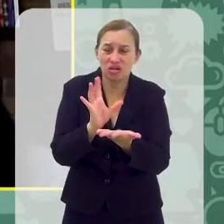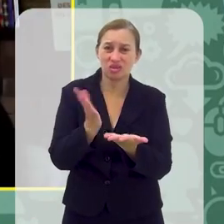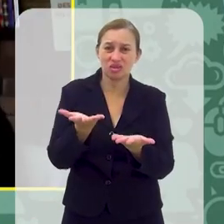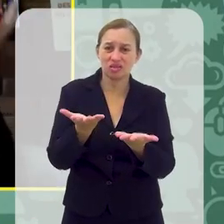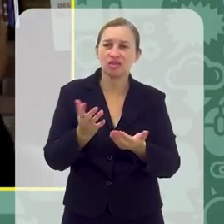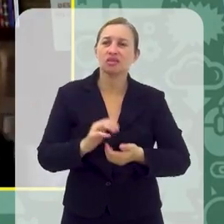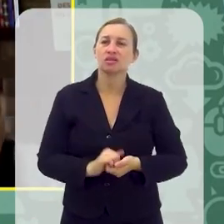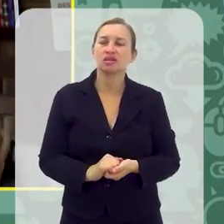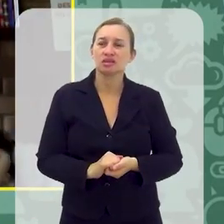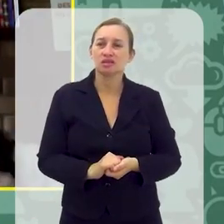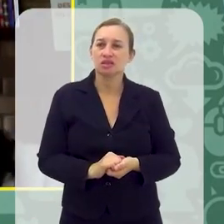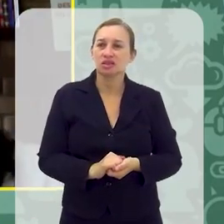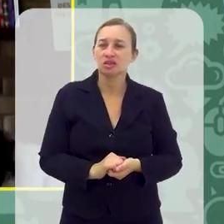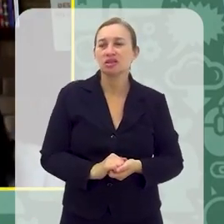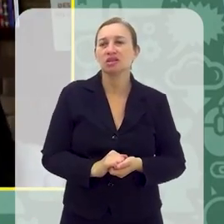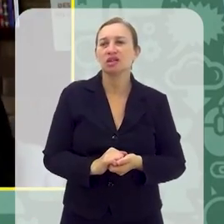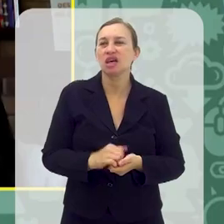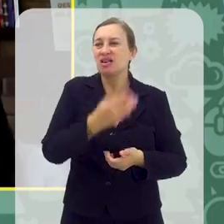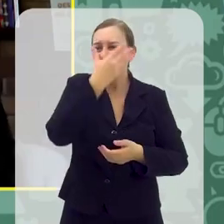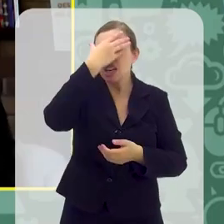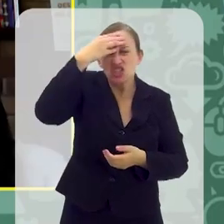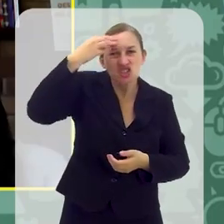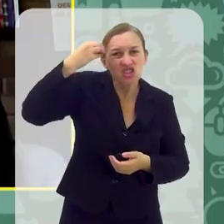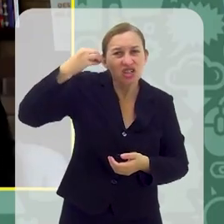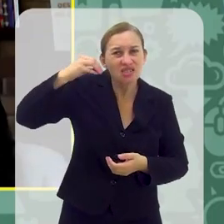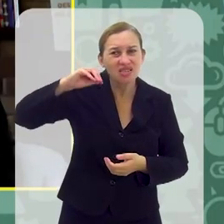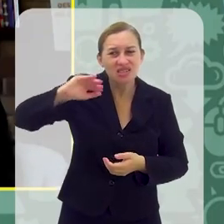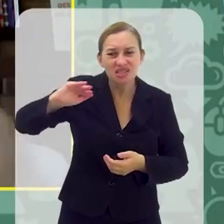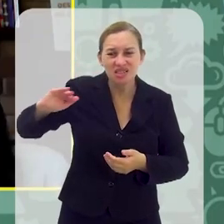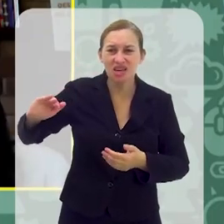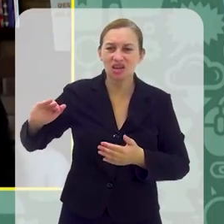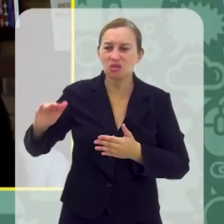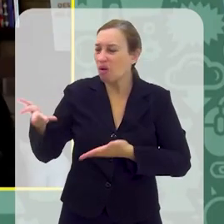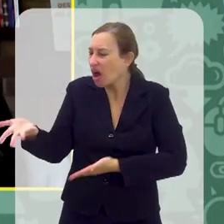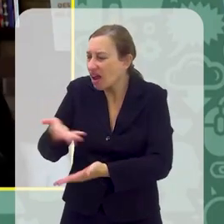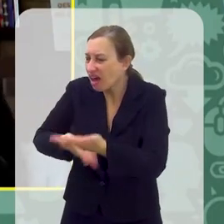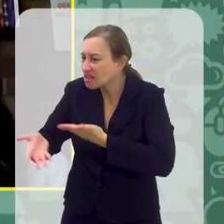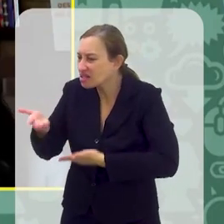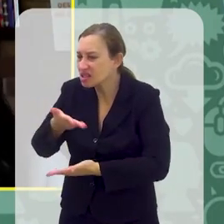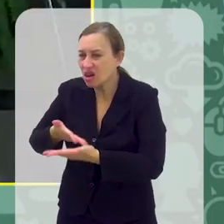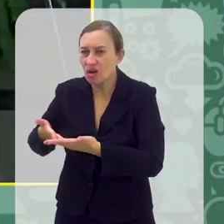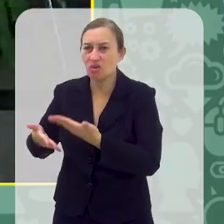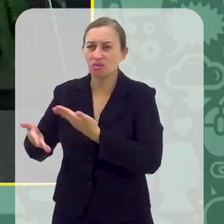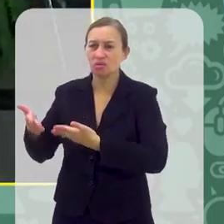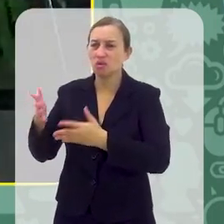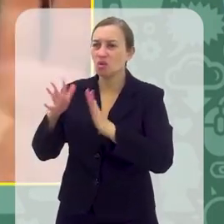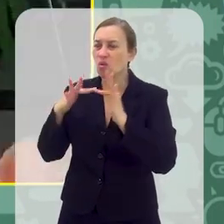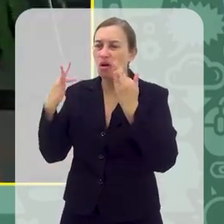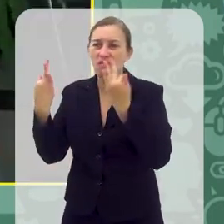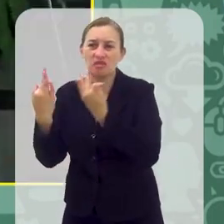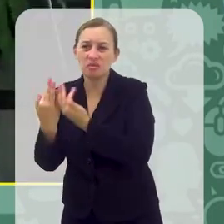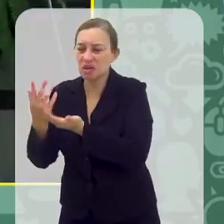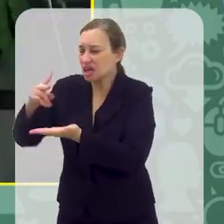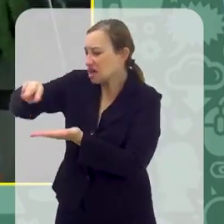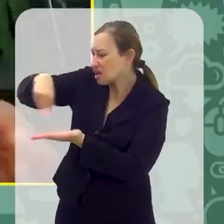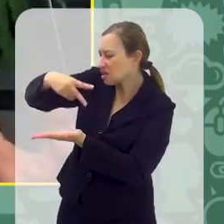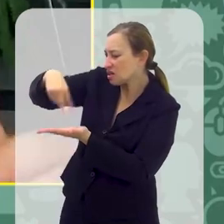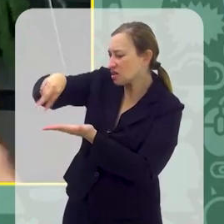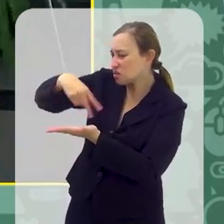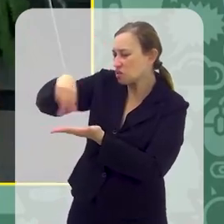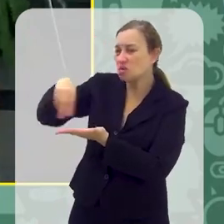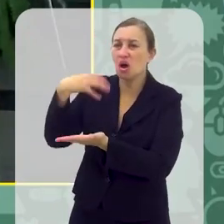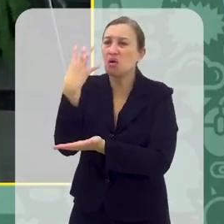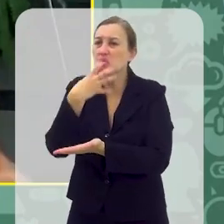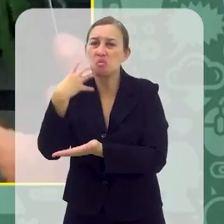ali gigantesco e vai empurrando para o lado relacionamentos, namoro, futebol, balé, música, tudo vai ficando um